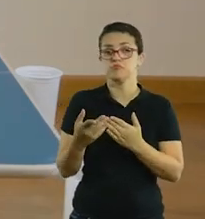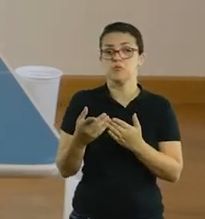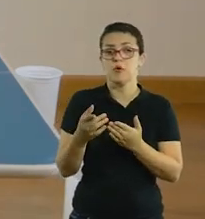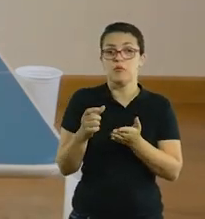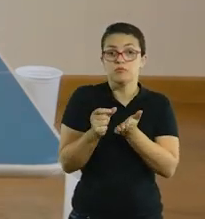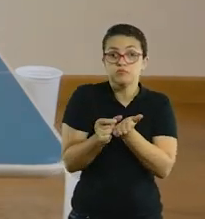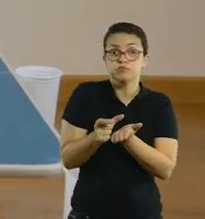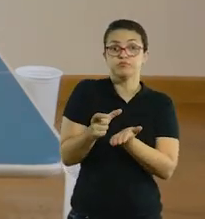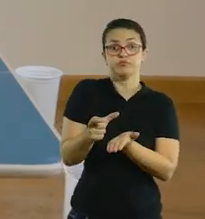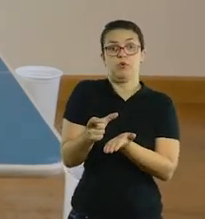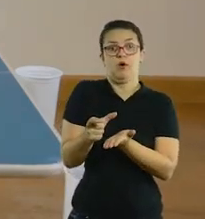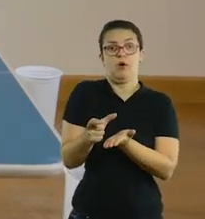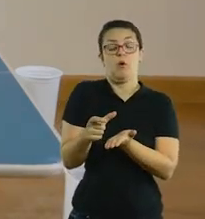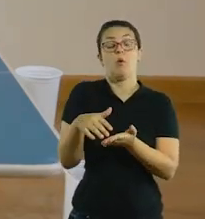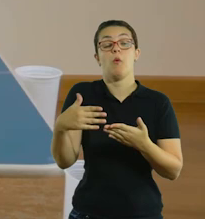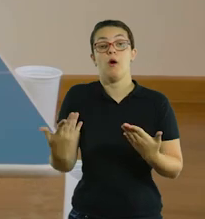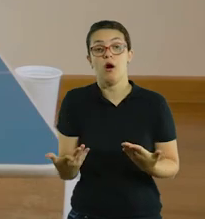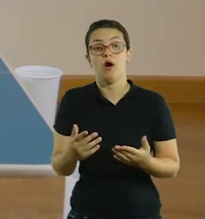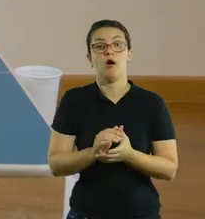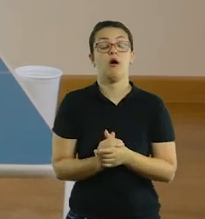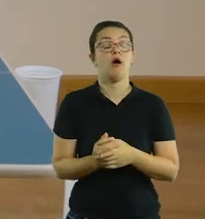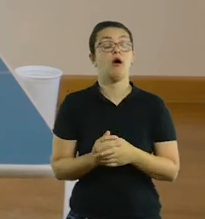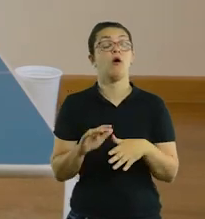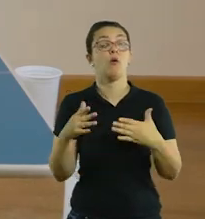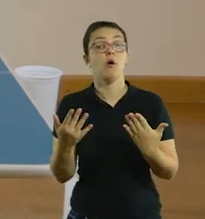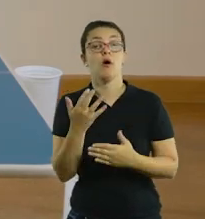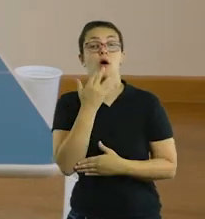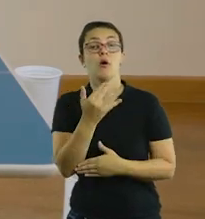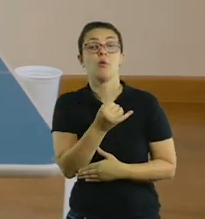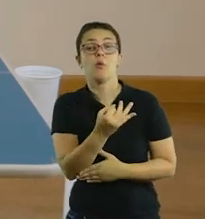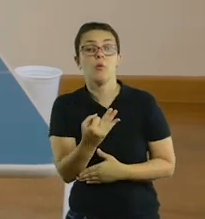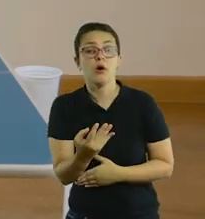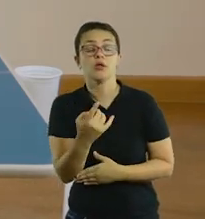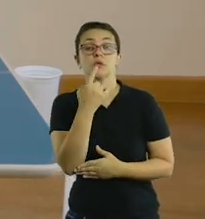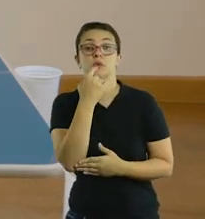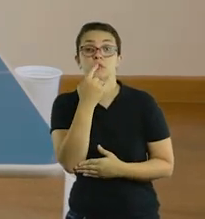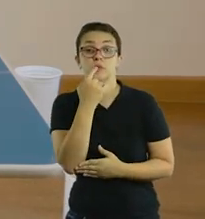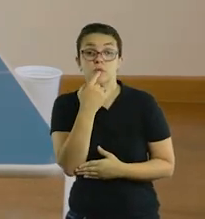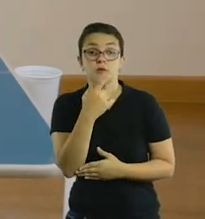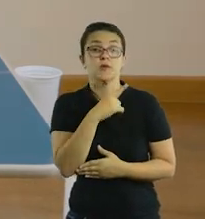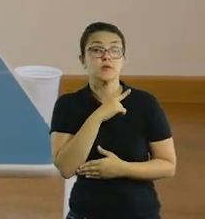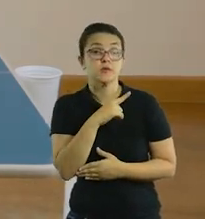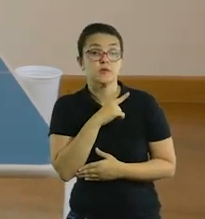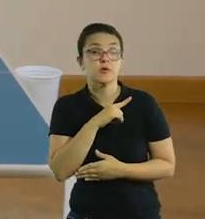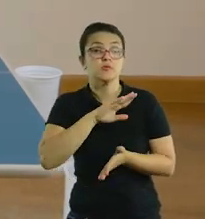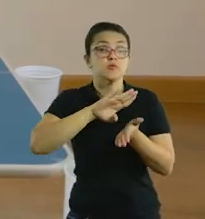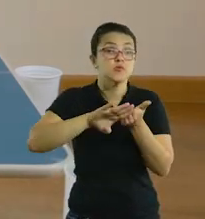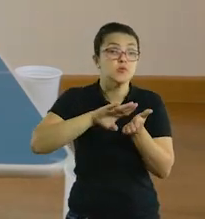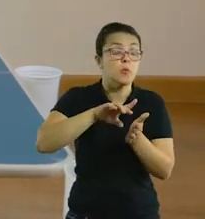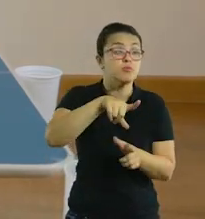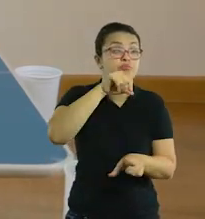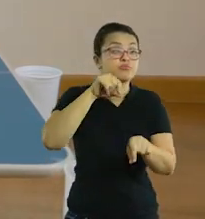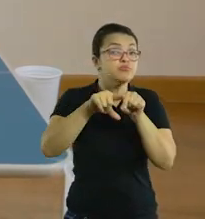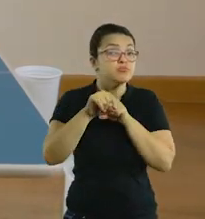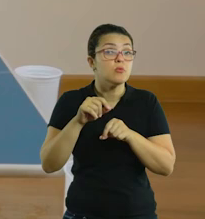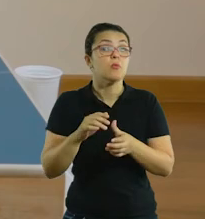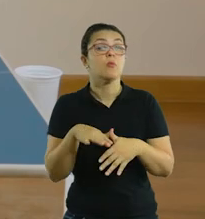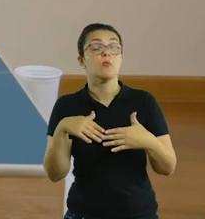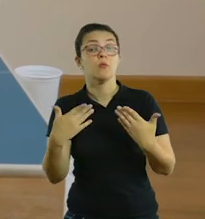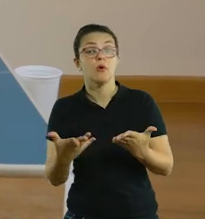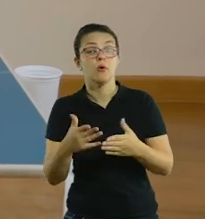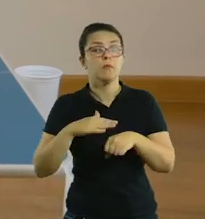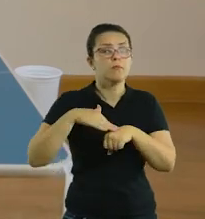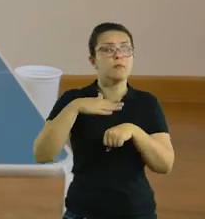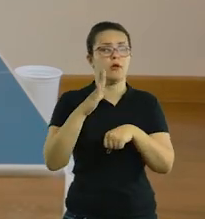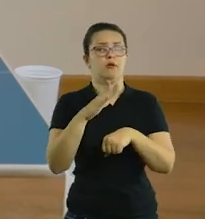qual é a tampinha maior que ele pescou, você pode pensar nas cores, quantas vermelhas ele tirou de dentro da bacia, qual que tem